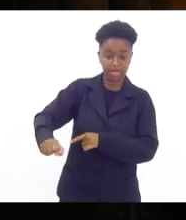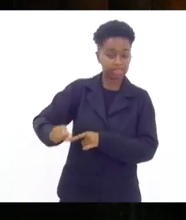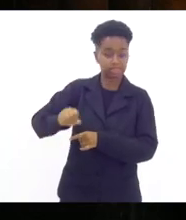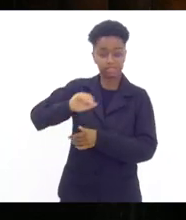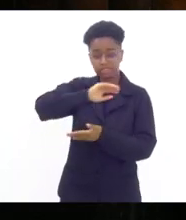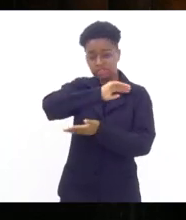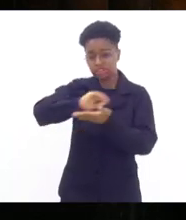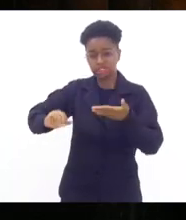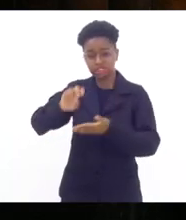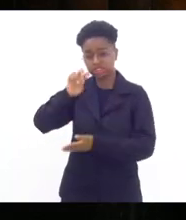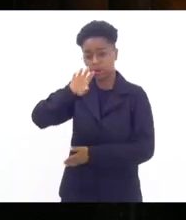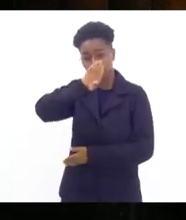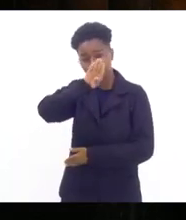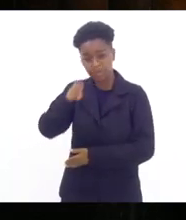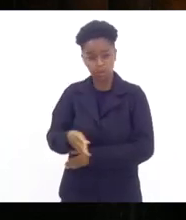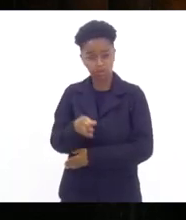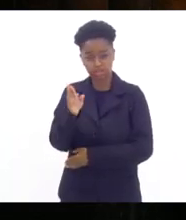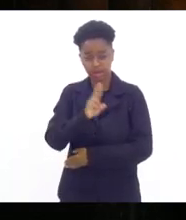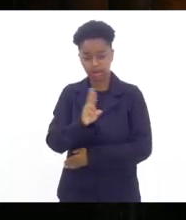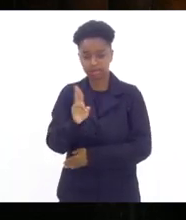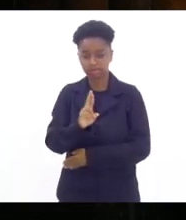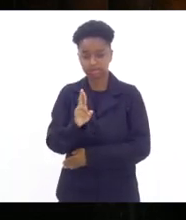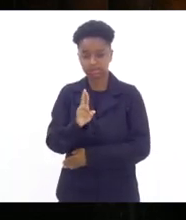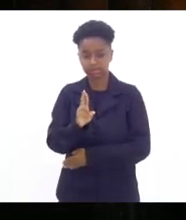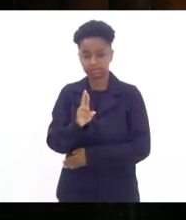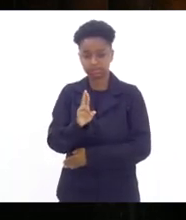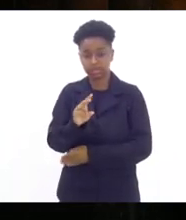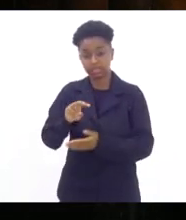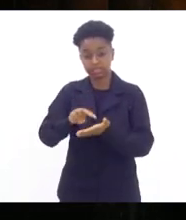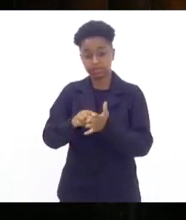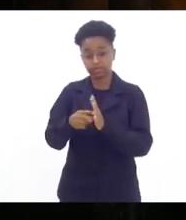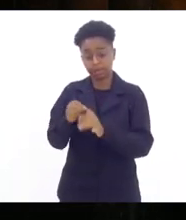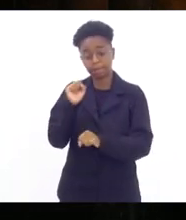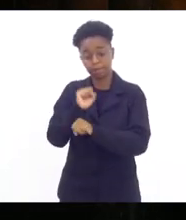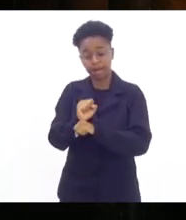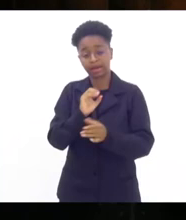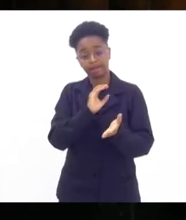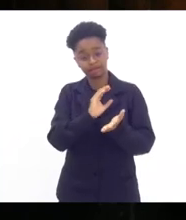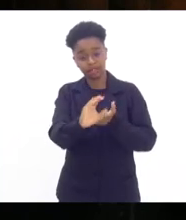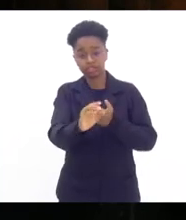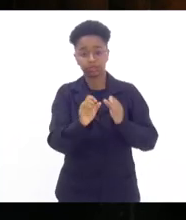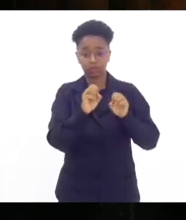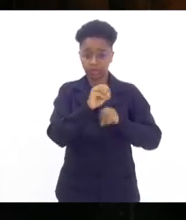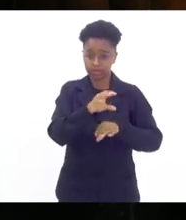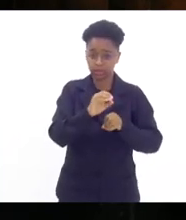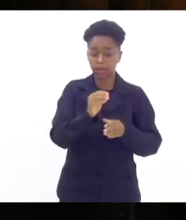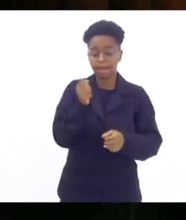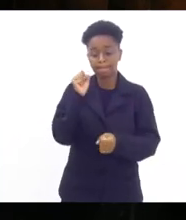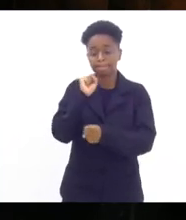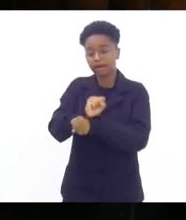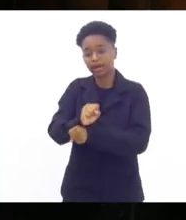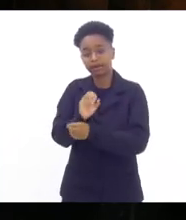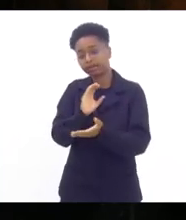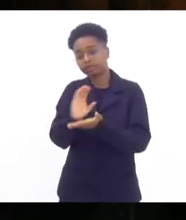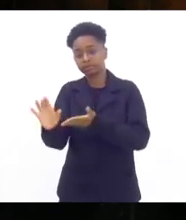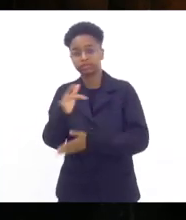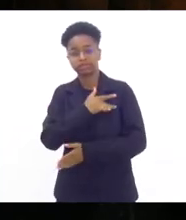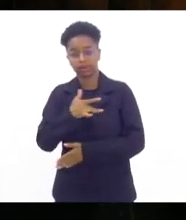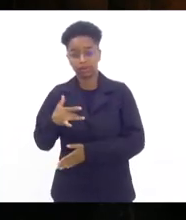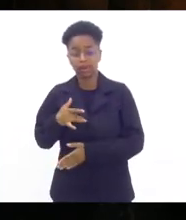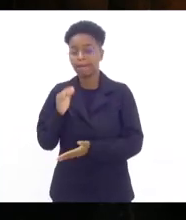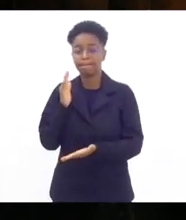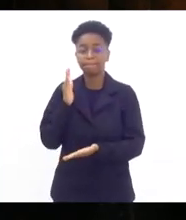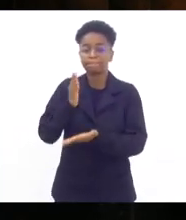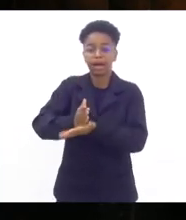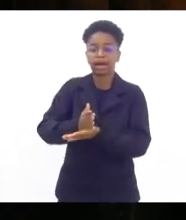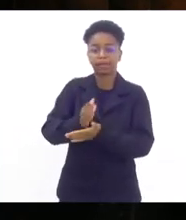bilhões de reais você deixou de investir em educação e saúde isto é na proteção aos mais